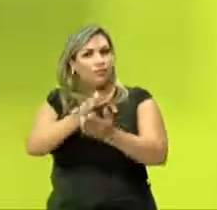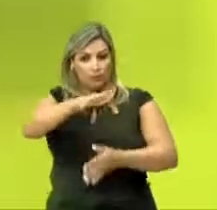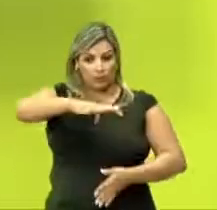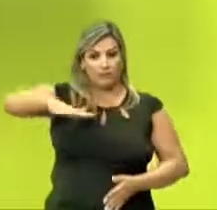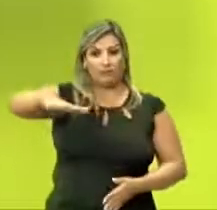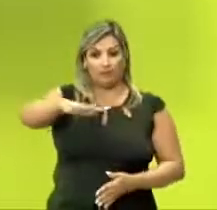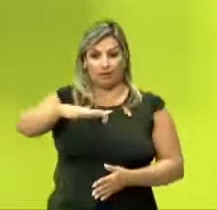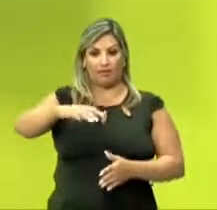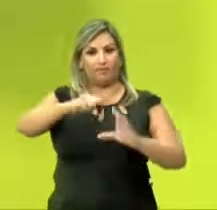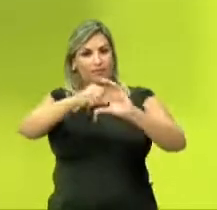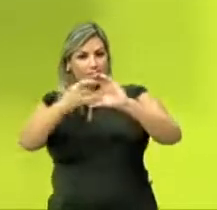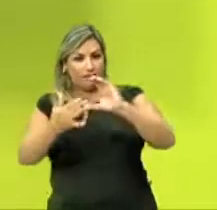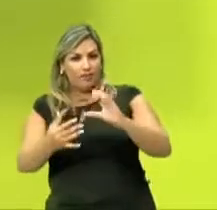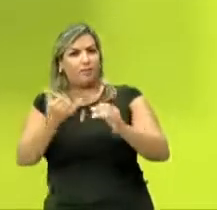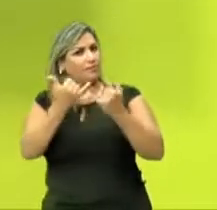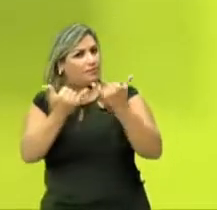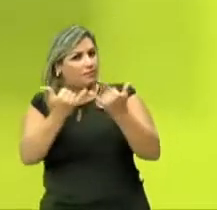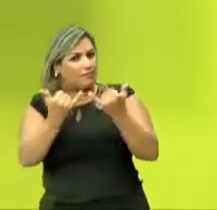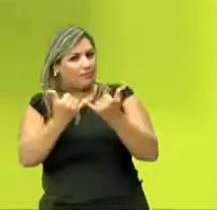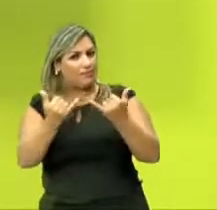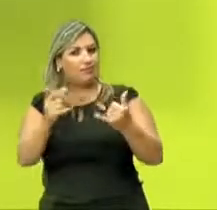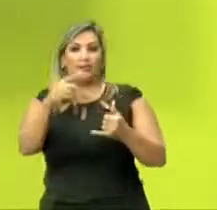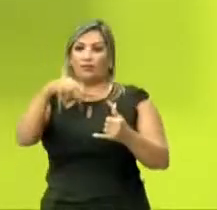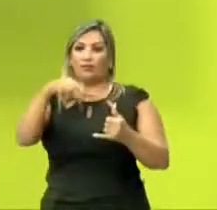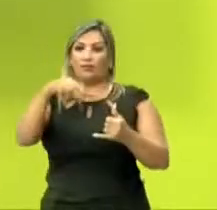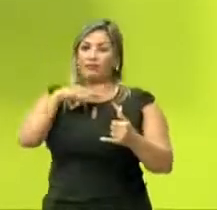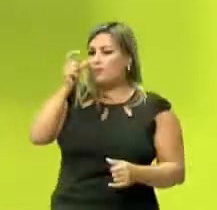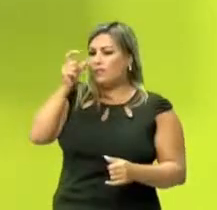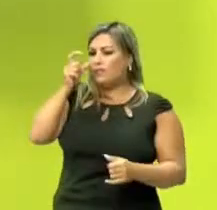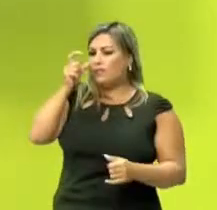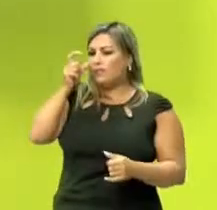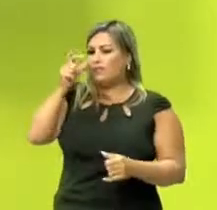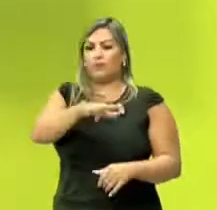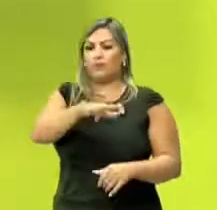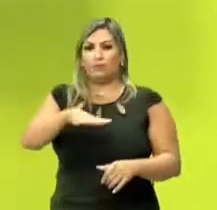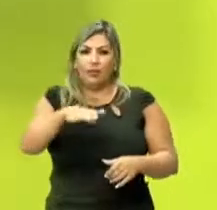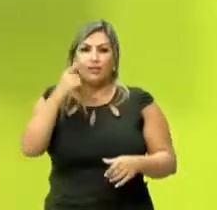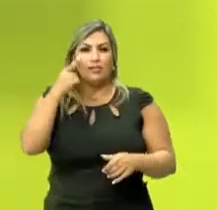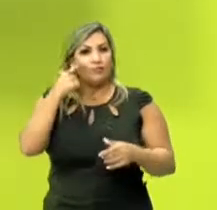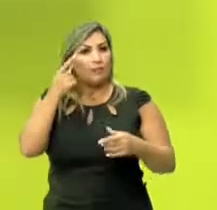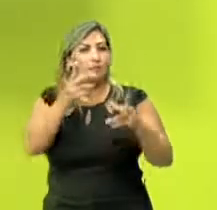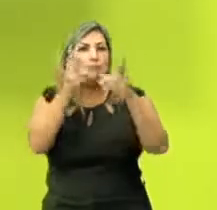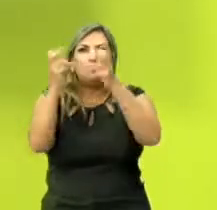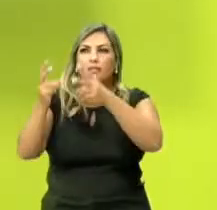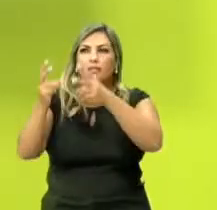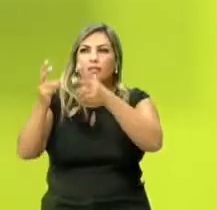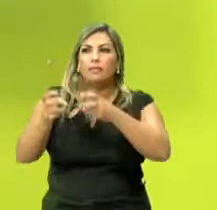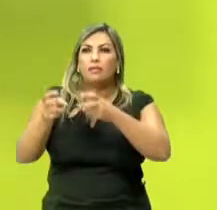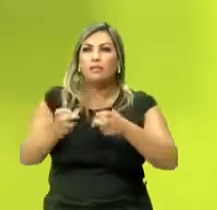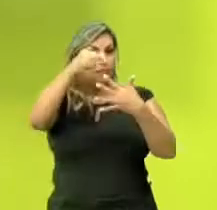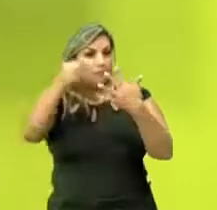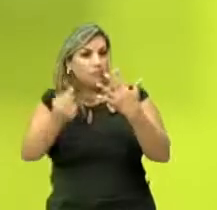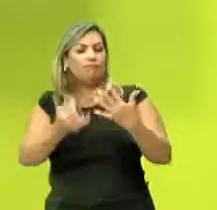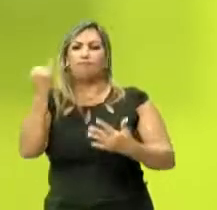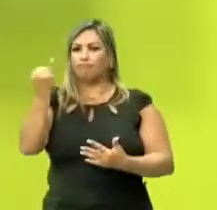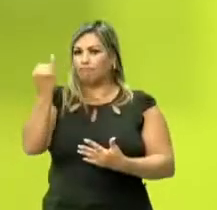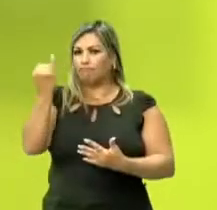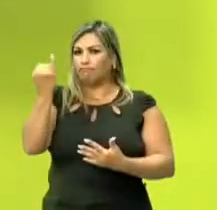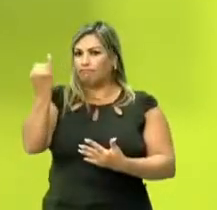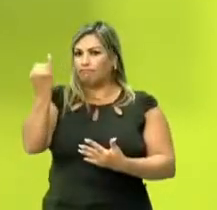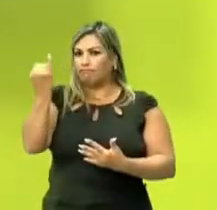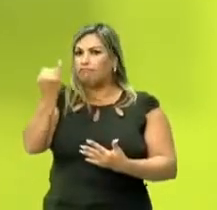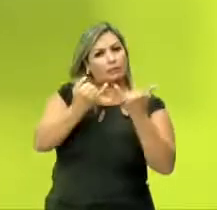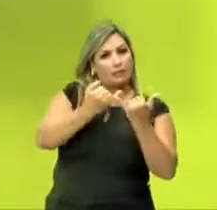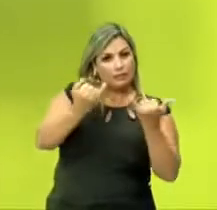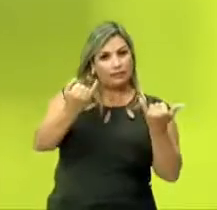espaço de acordo com características semelhantes. Então, você vai observar aquele espaço e vai ver quais são os aspectos que ele tem